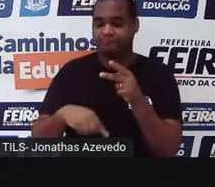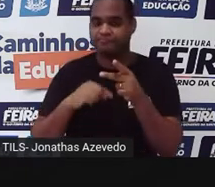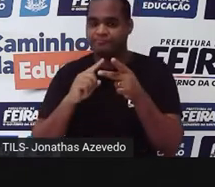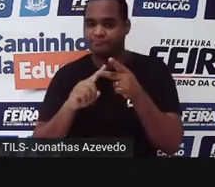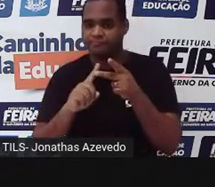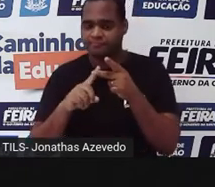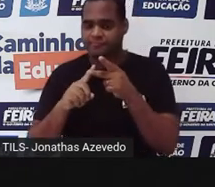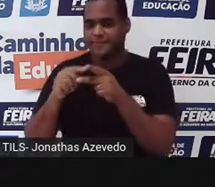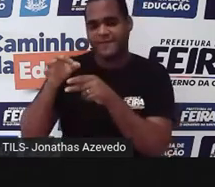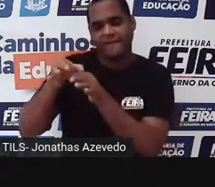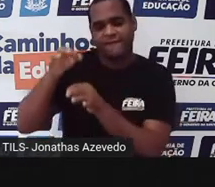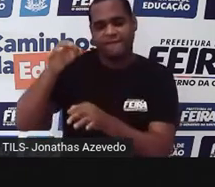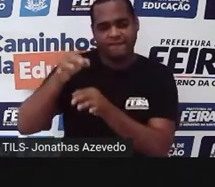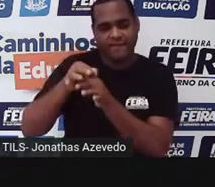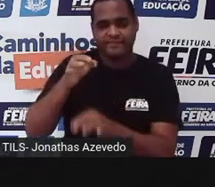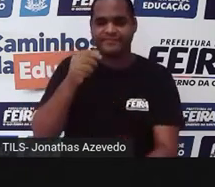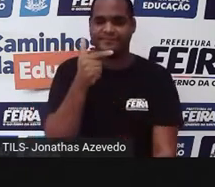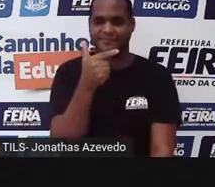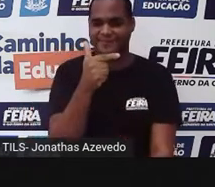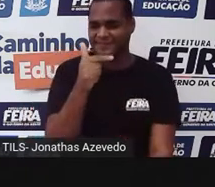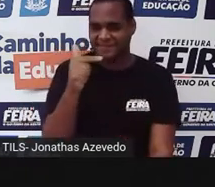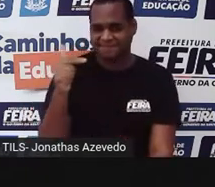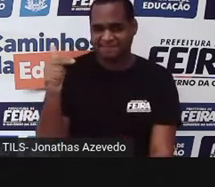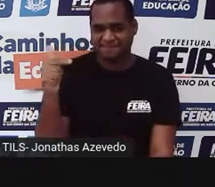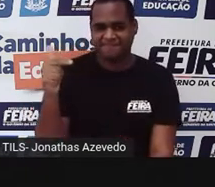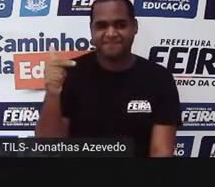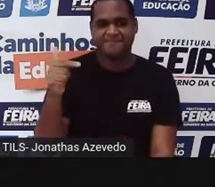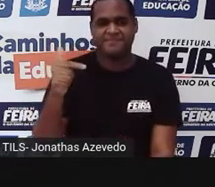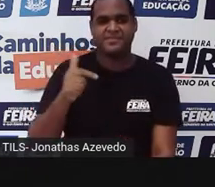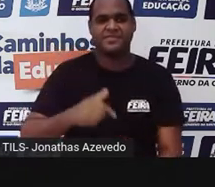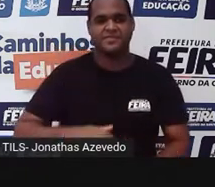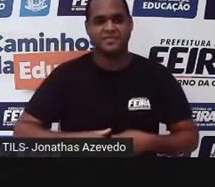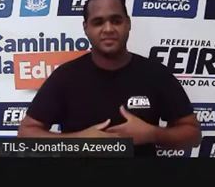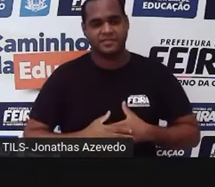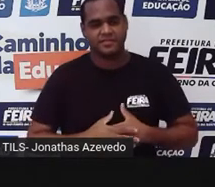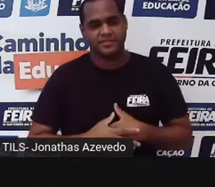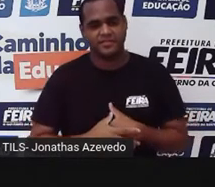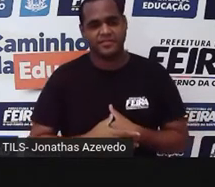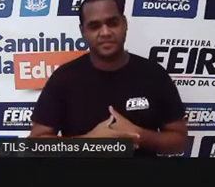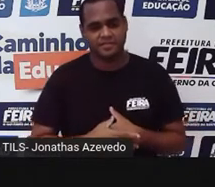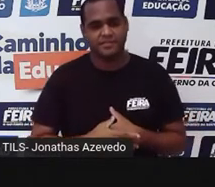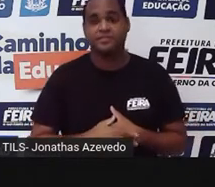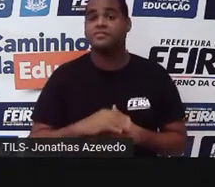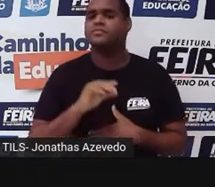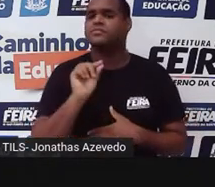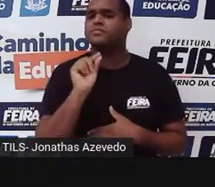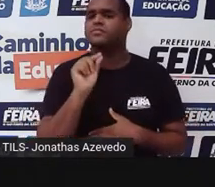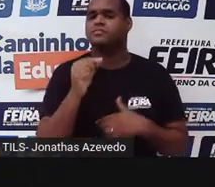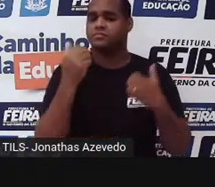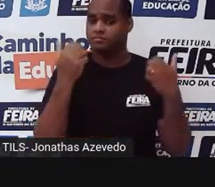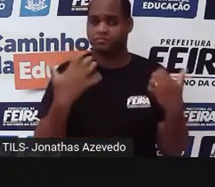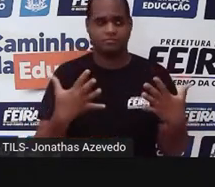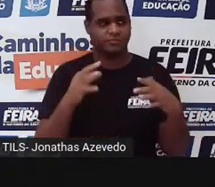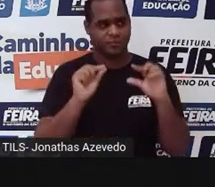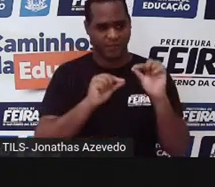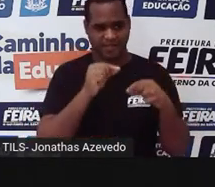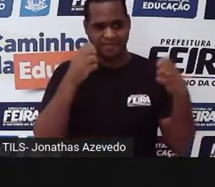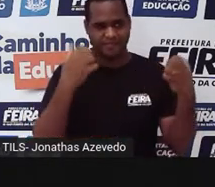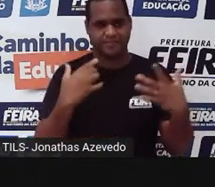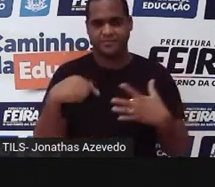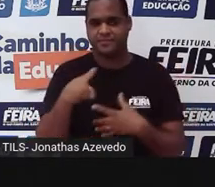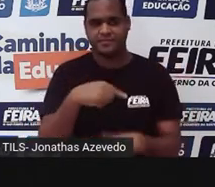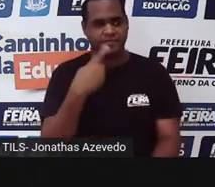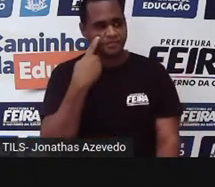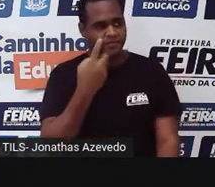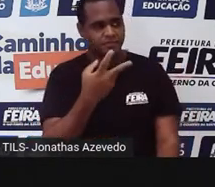vertebral. E os animais que a gente chama de invertebrados, que são aqueles que não têm coluna vertebral. E, por enquanto, a gente está vendo